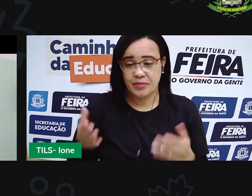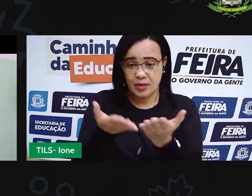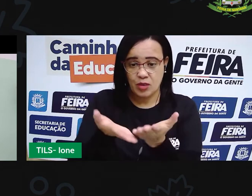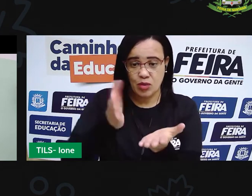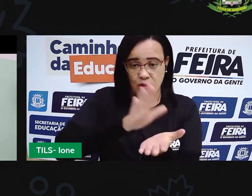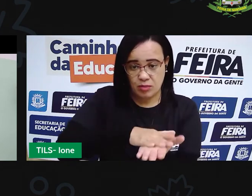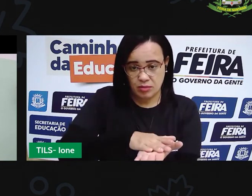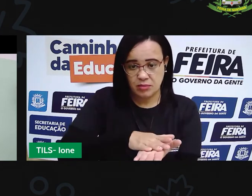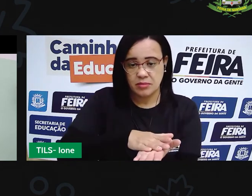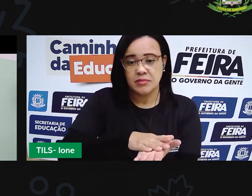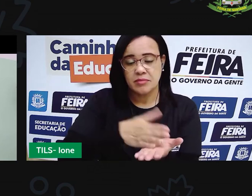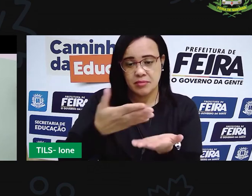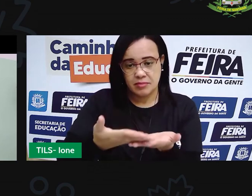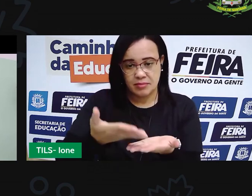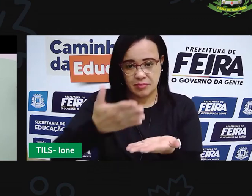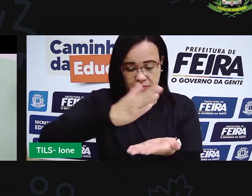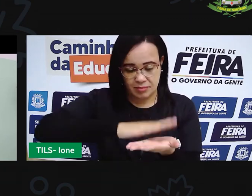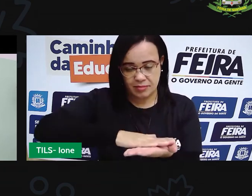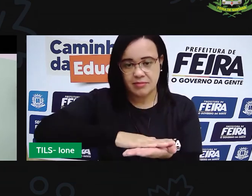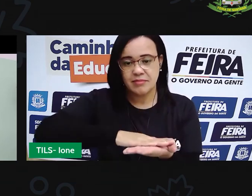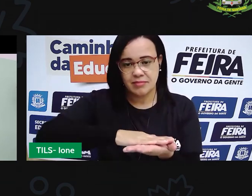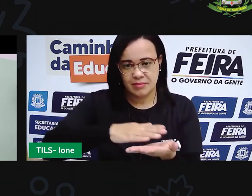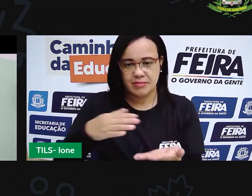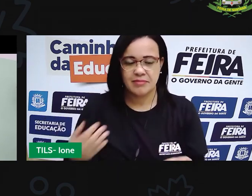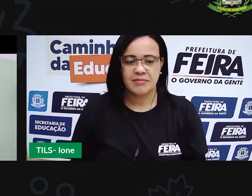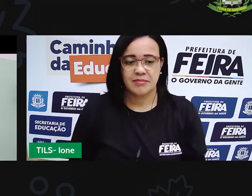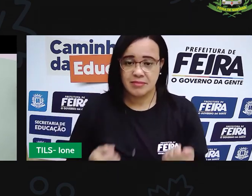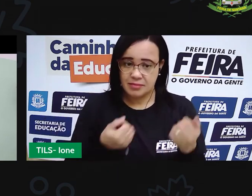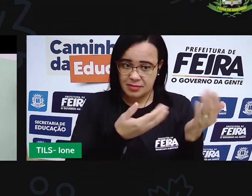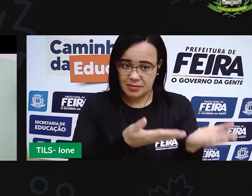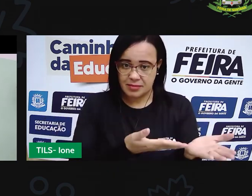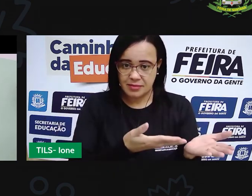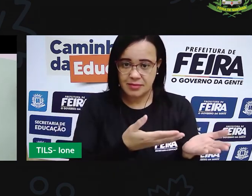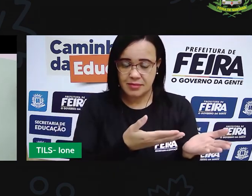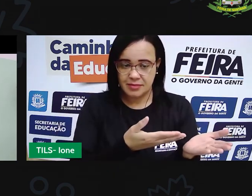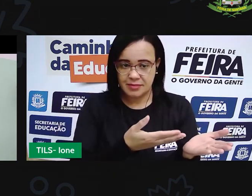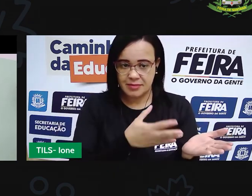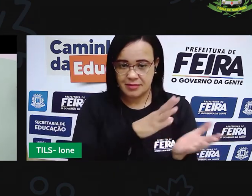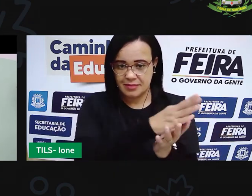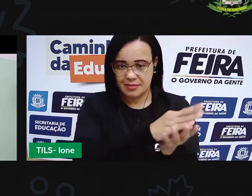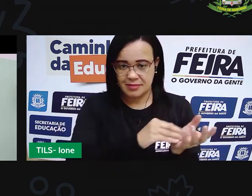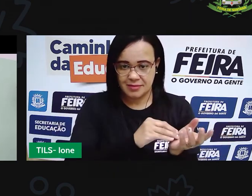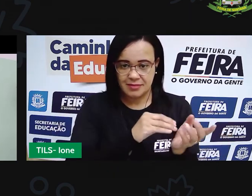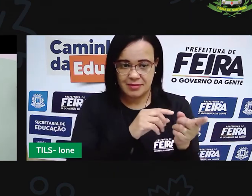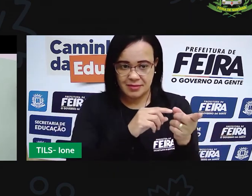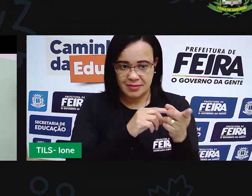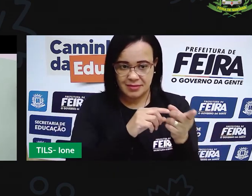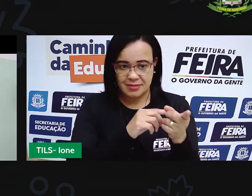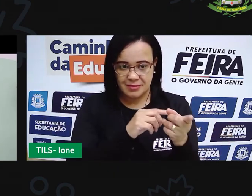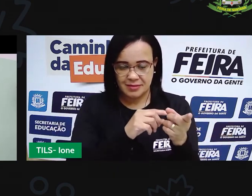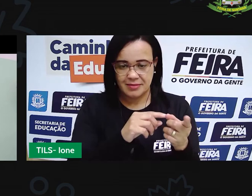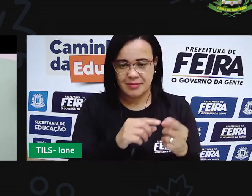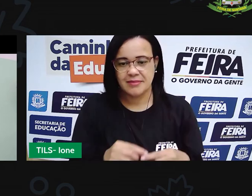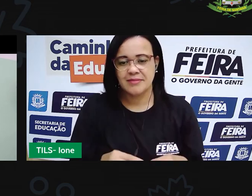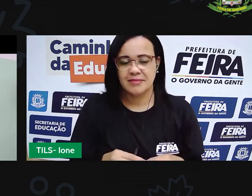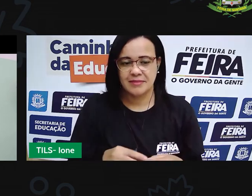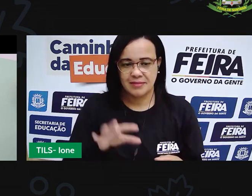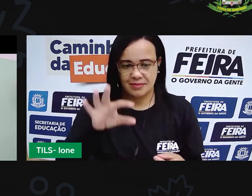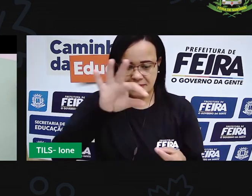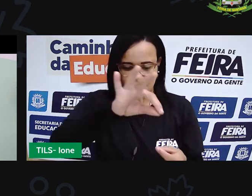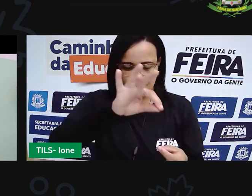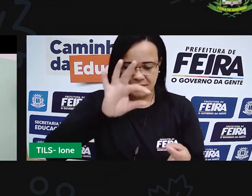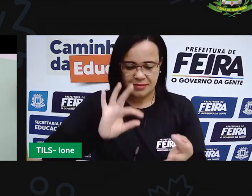pegar aqui essa ponta inferior e unir ela juntar aqui com essa ponta